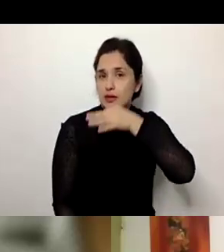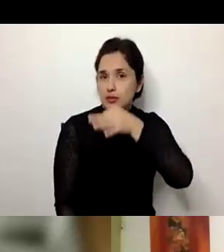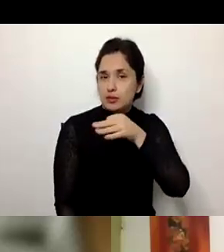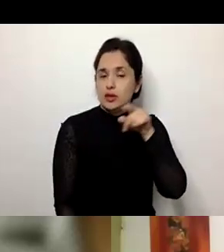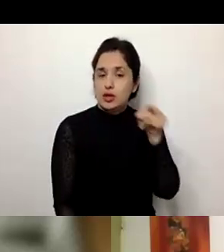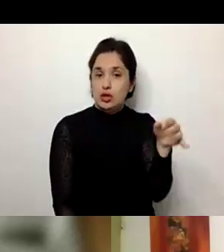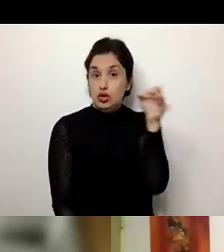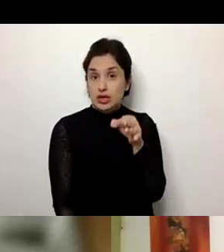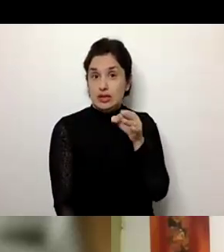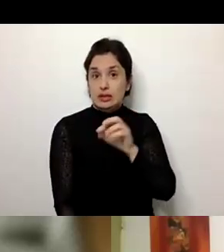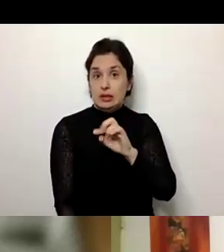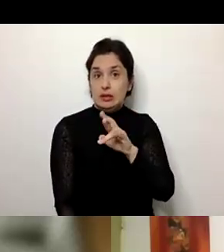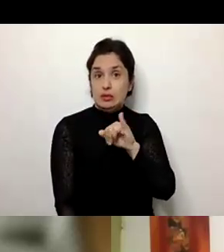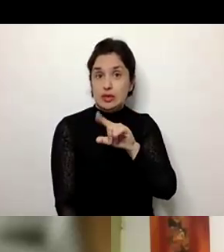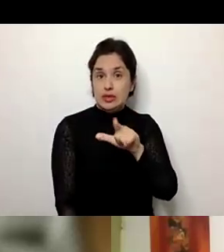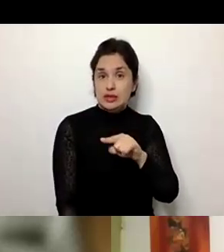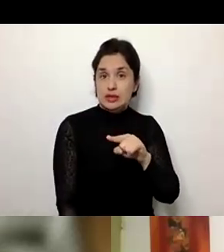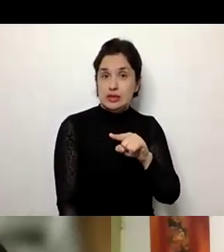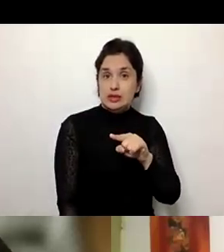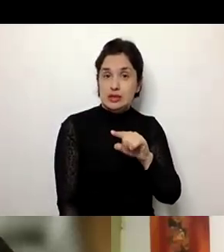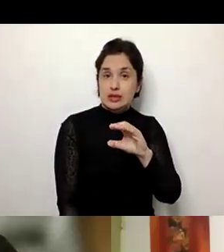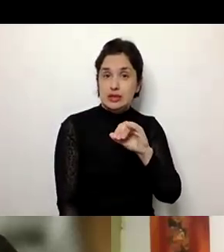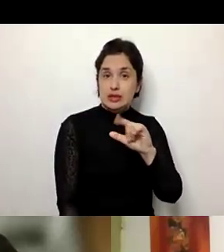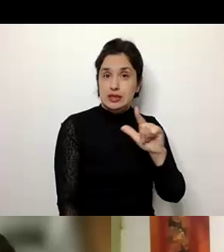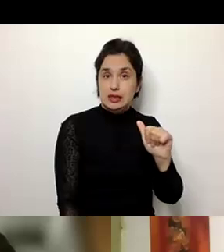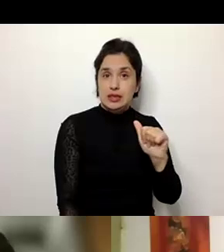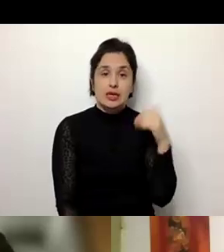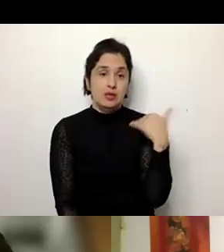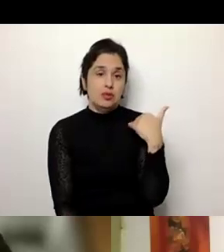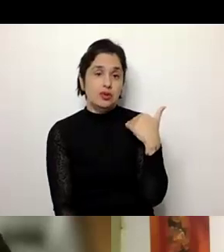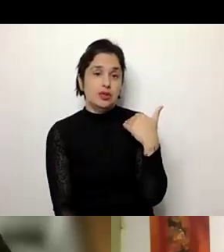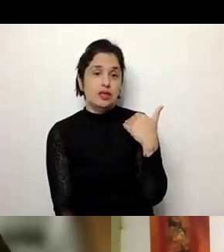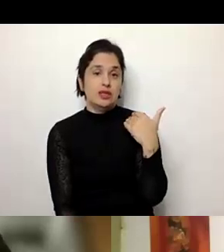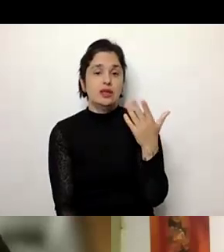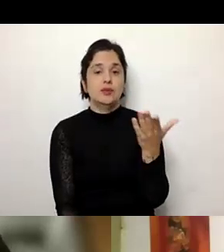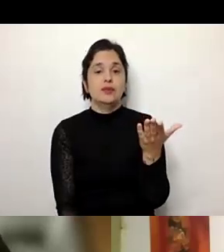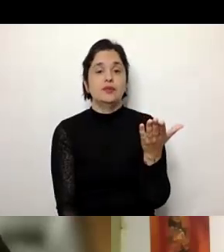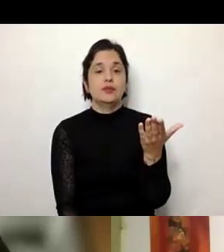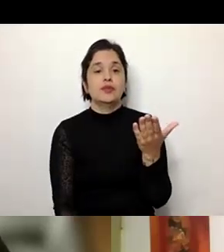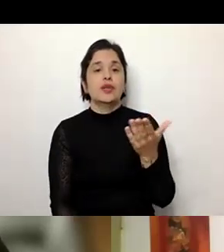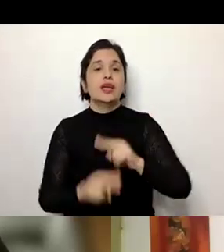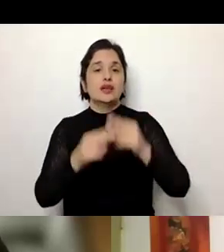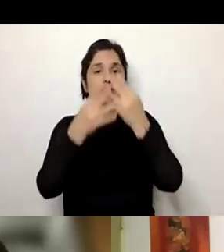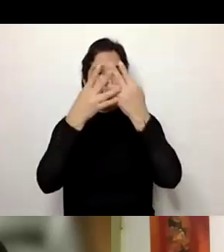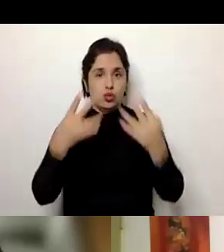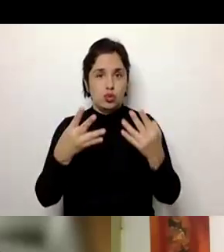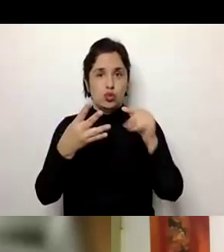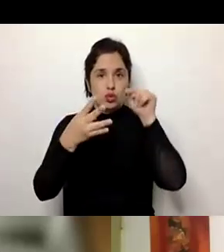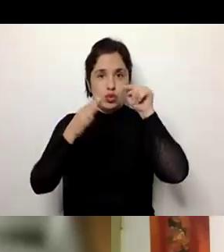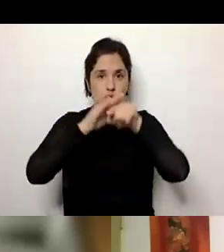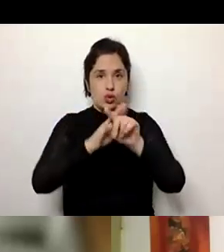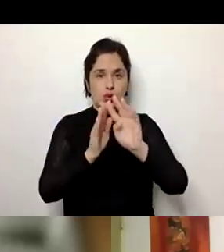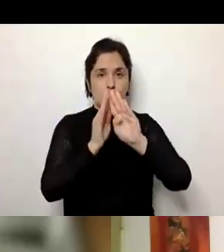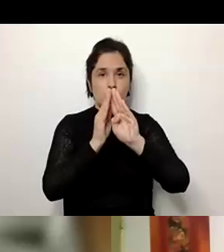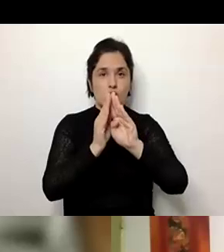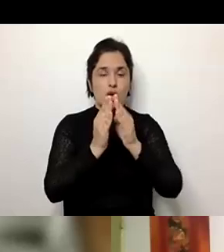que Priscila nos disse é que o que é importante não é fácil mas necessariamente tem que fazer um cambio abrir